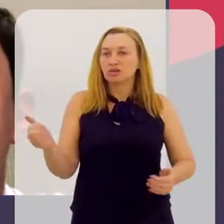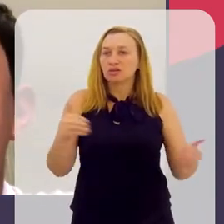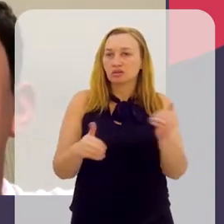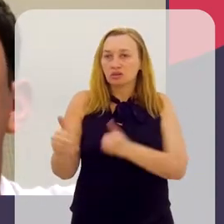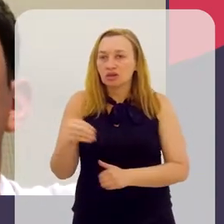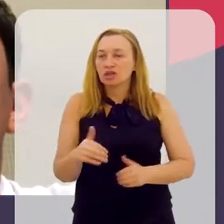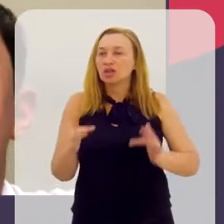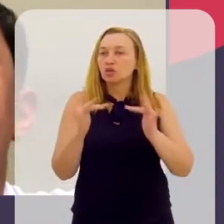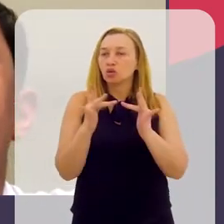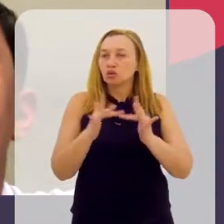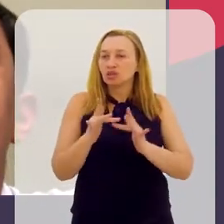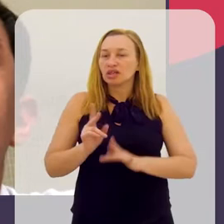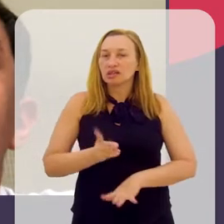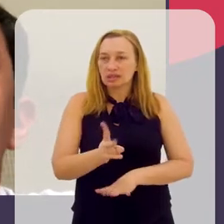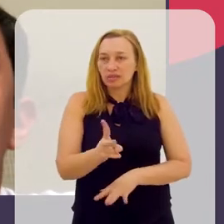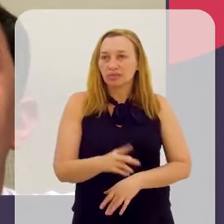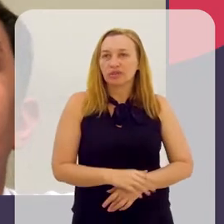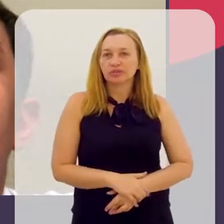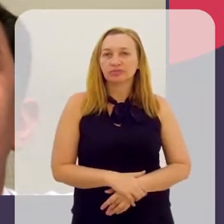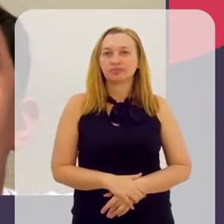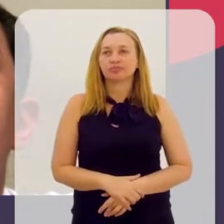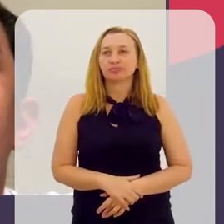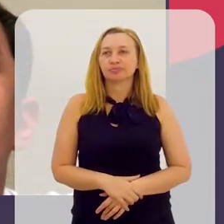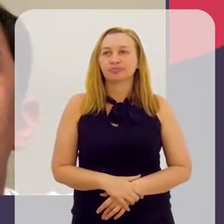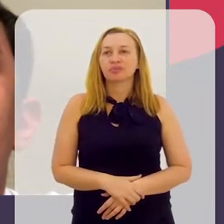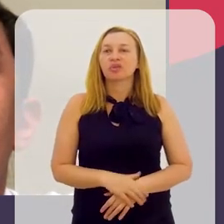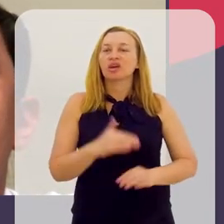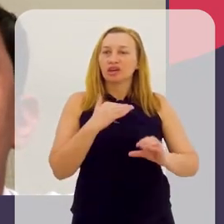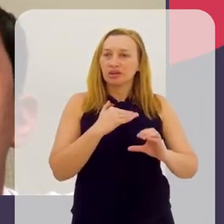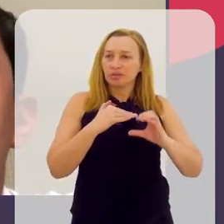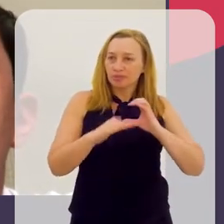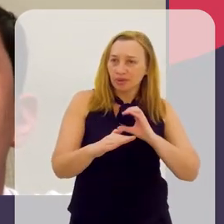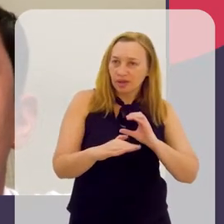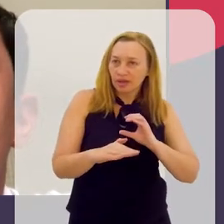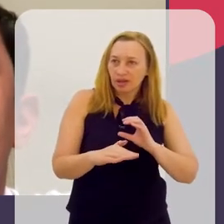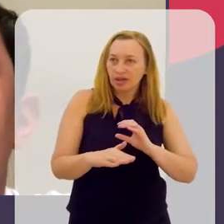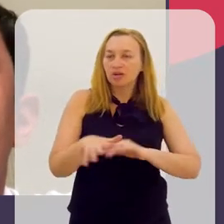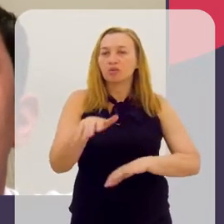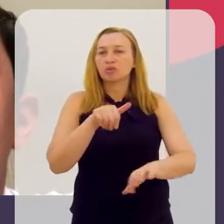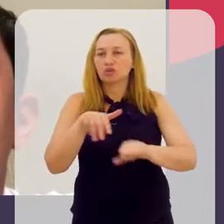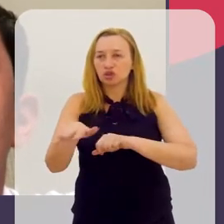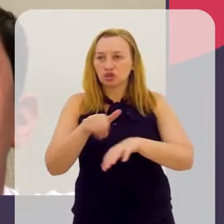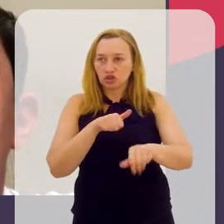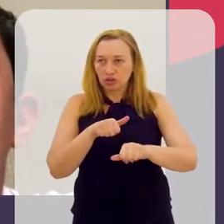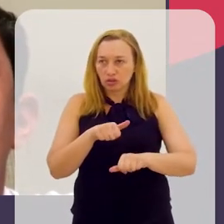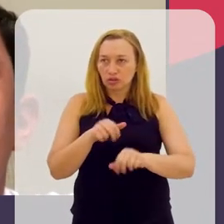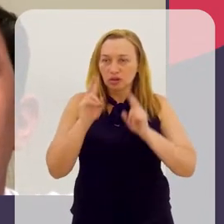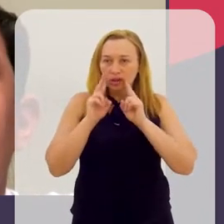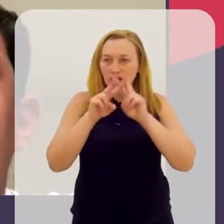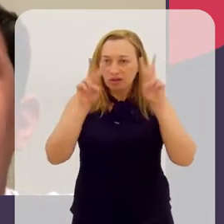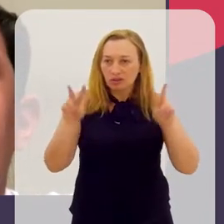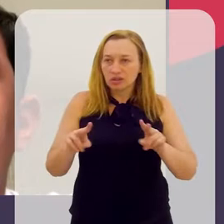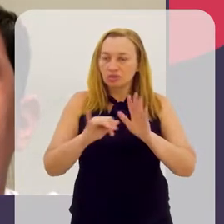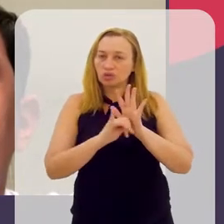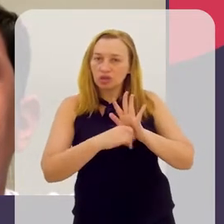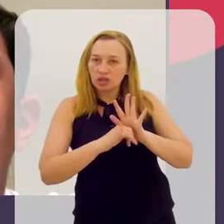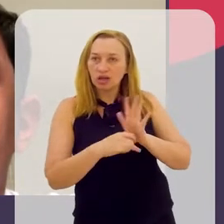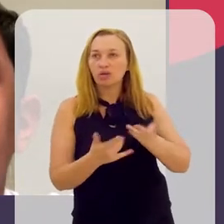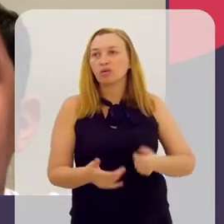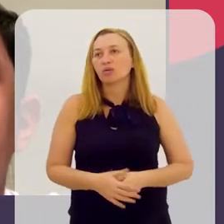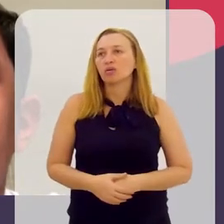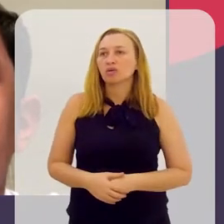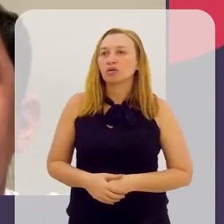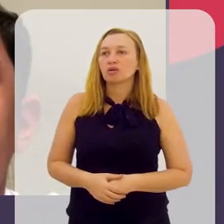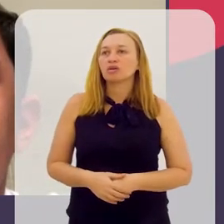ampliado. Então, esse contato é sempre feito. Via e-mail, por uma primeira convocação, avisando do edital,